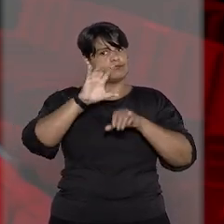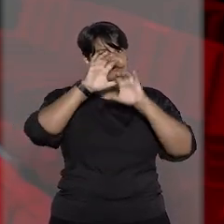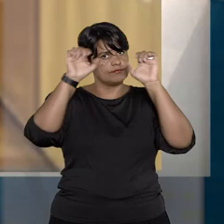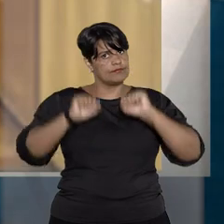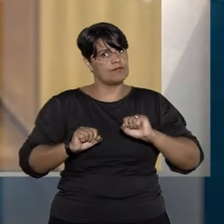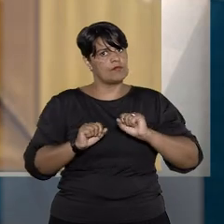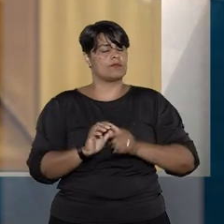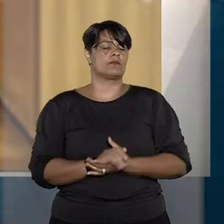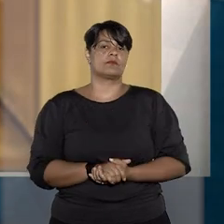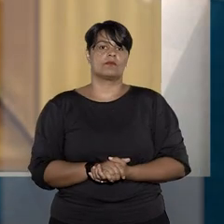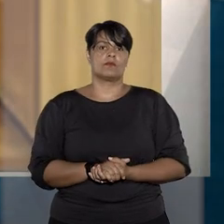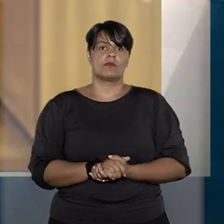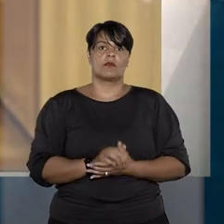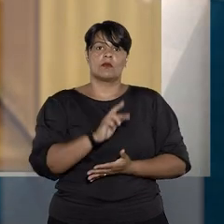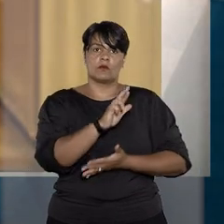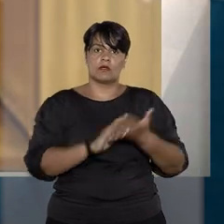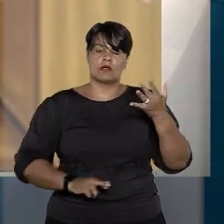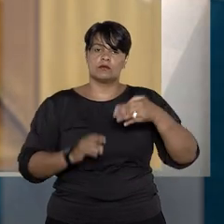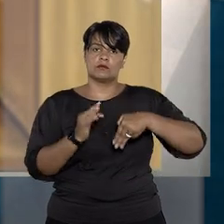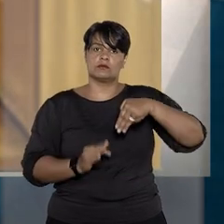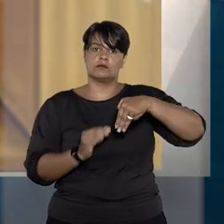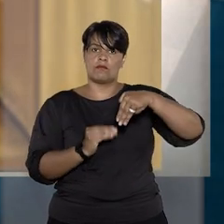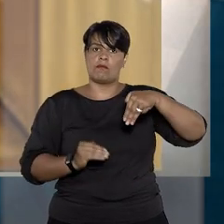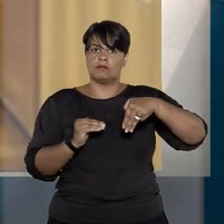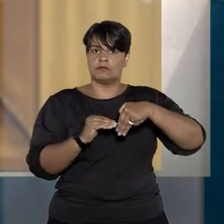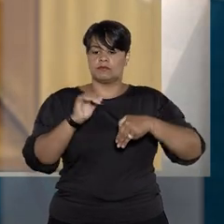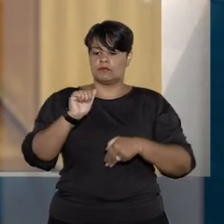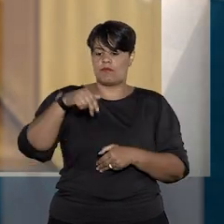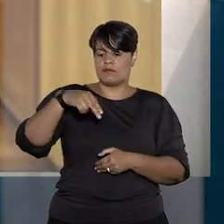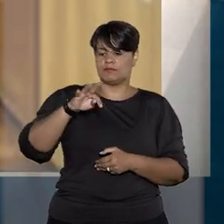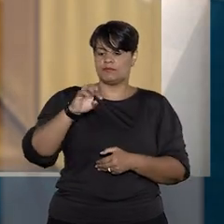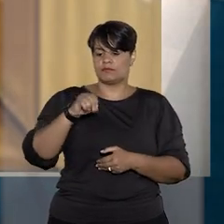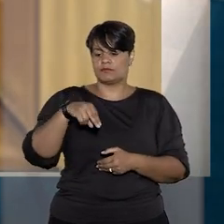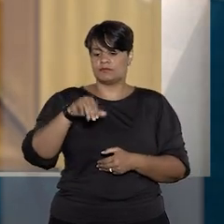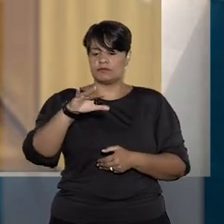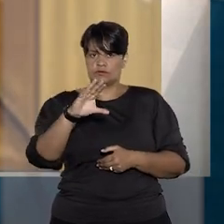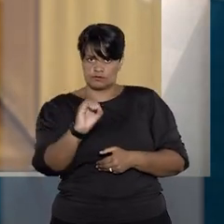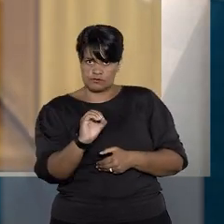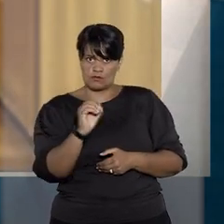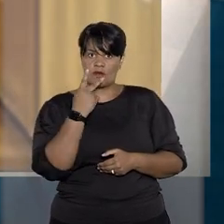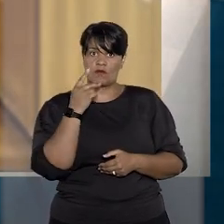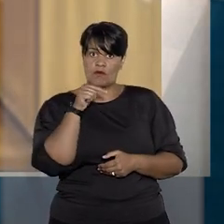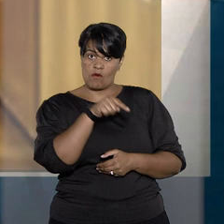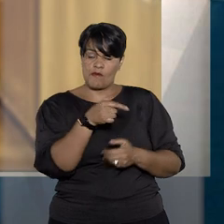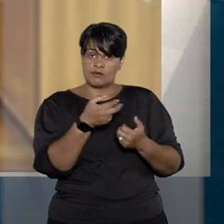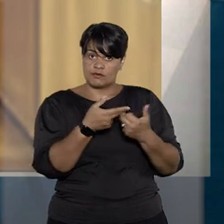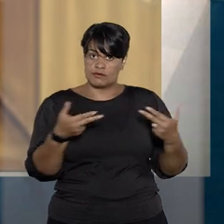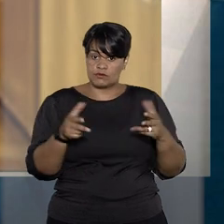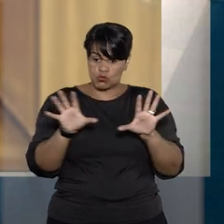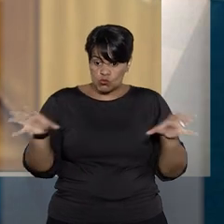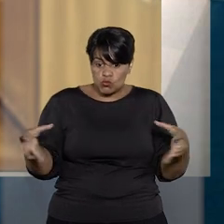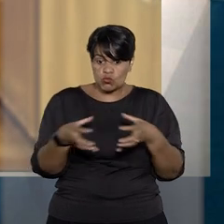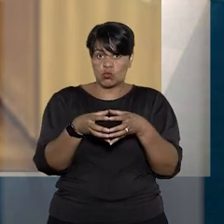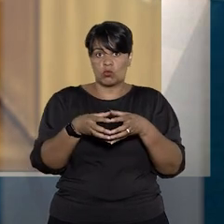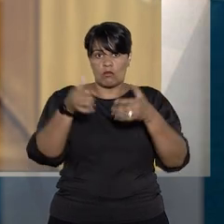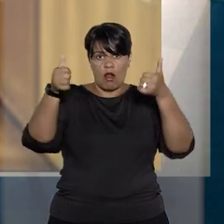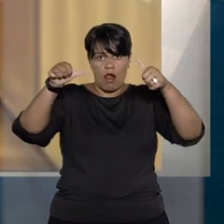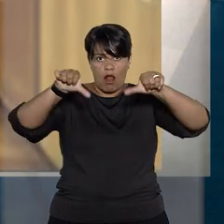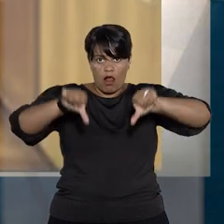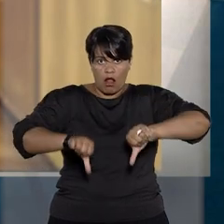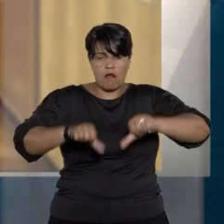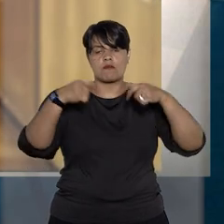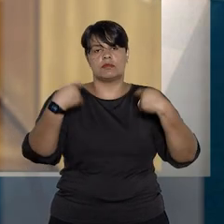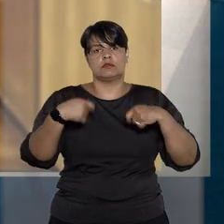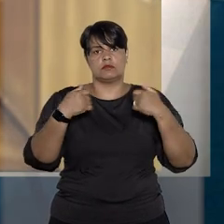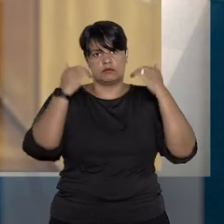Origem. O relator, ministro Antônio Carlos Ferreira, afirmou que a alienação de bens da massa falida deve ocorrer por uma das modalidades